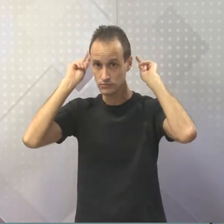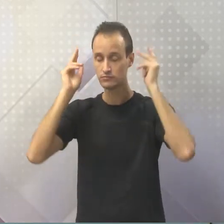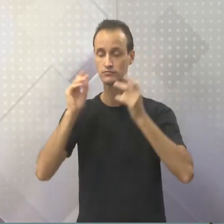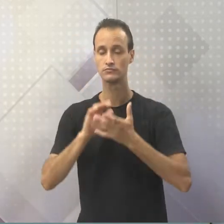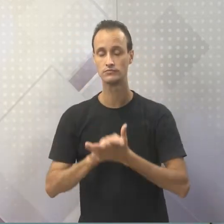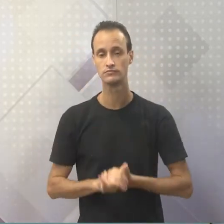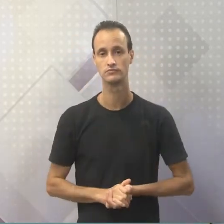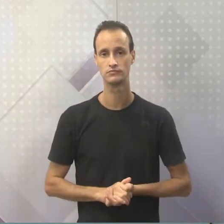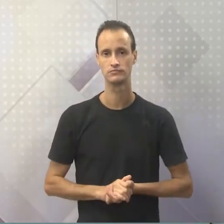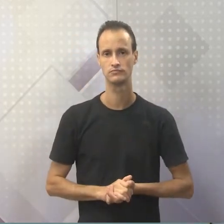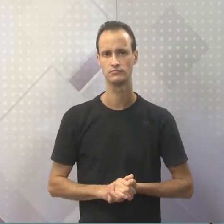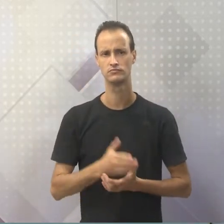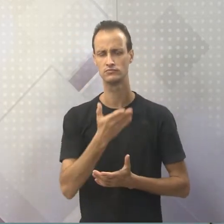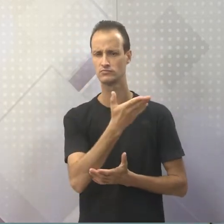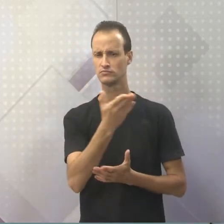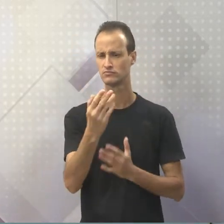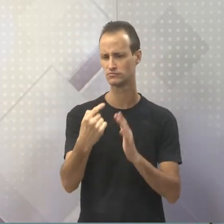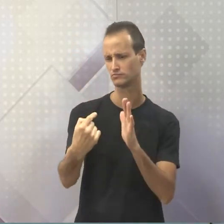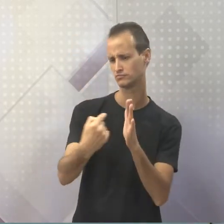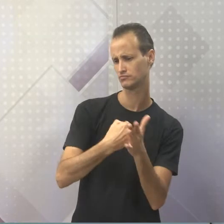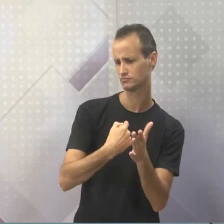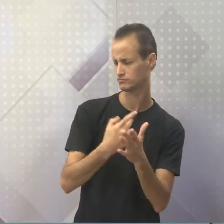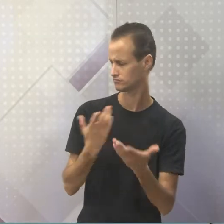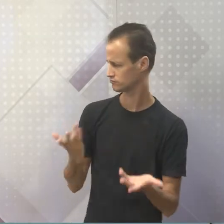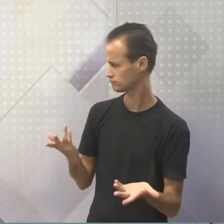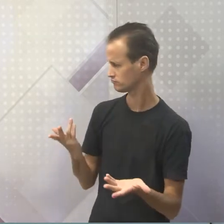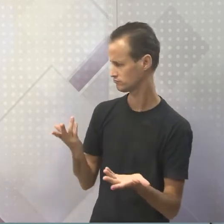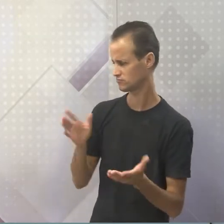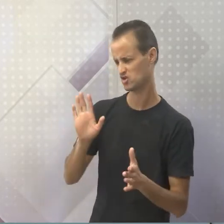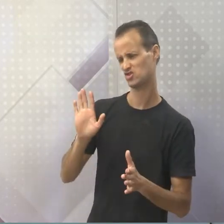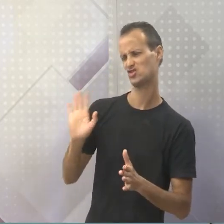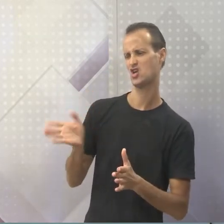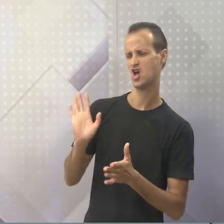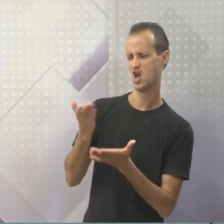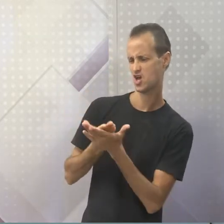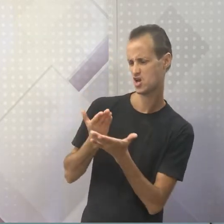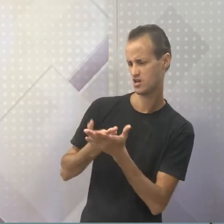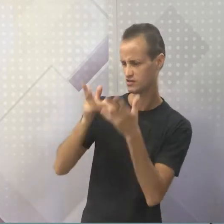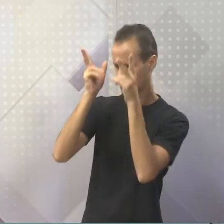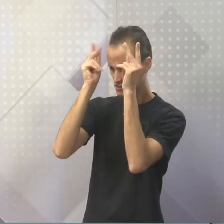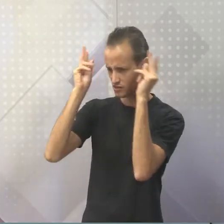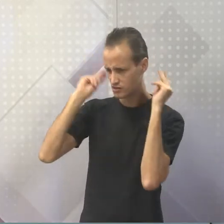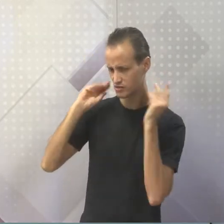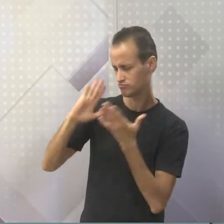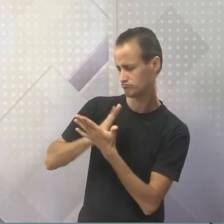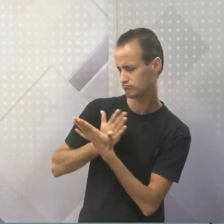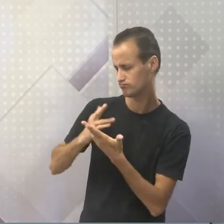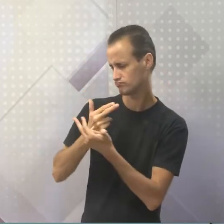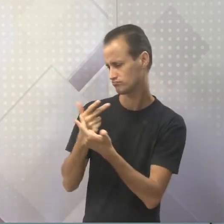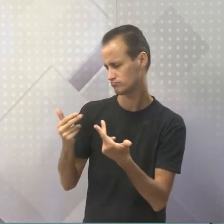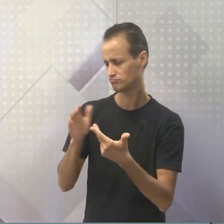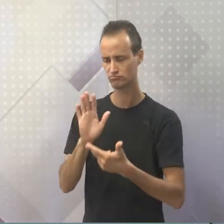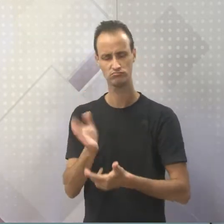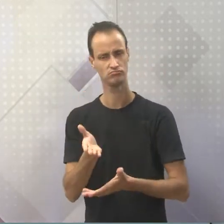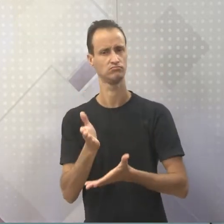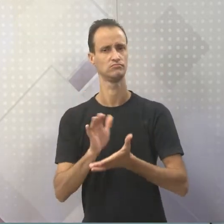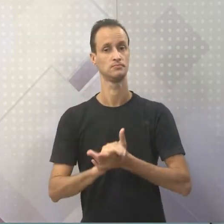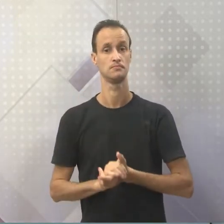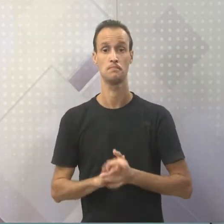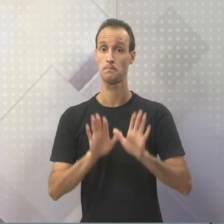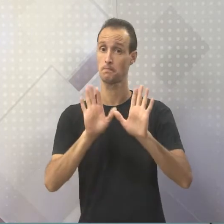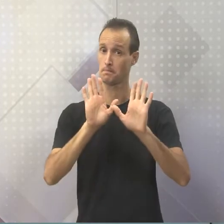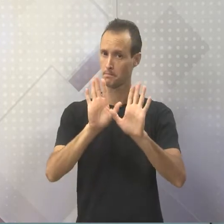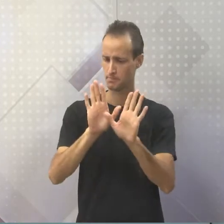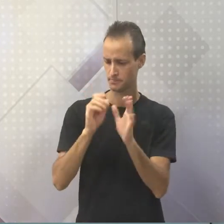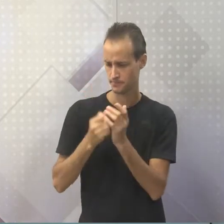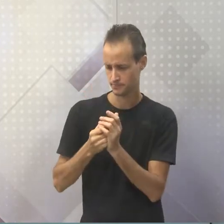mitologia grega. Aí vocês me perguntam, tá professor, mas eu já estudei sobre a Grécia, falou sobre algumas coisas e tudo mais e tal. Mas a gente